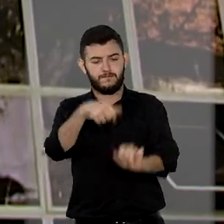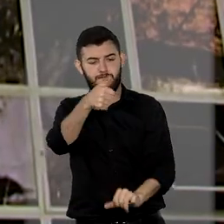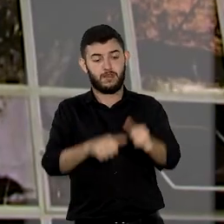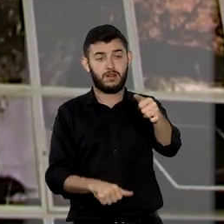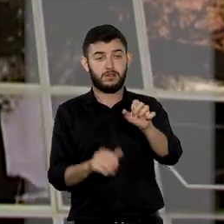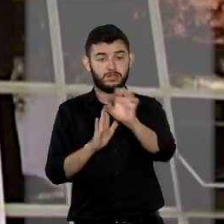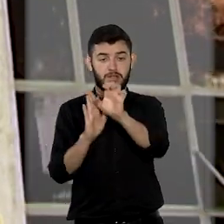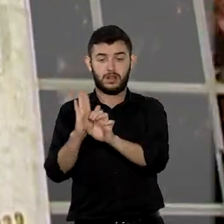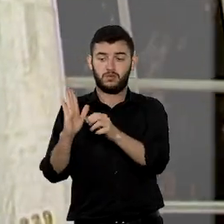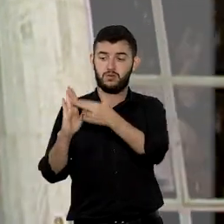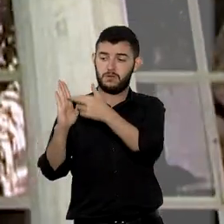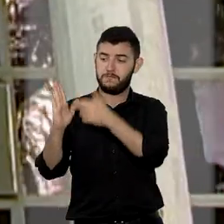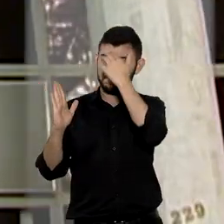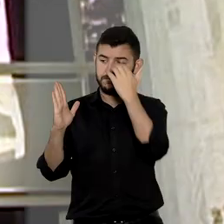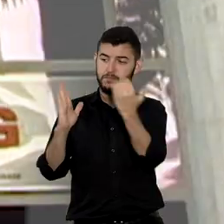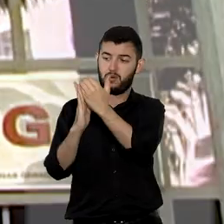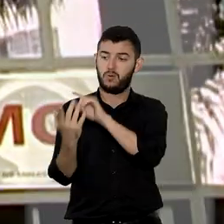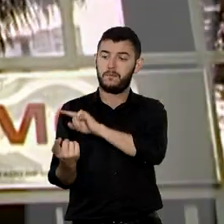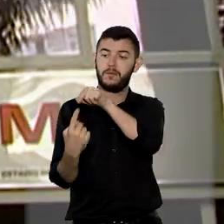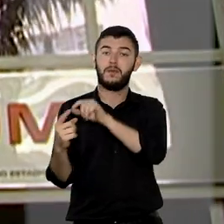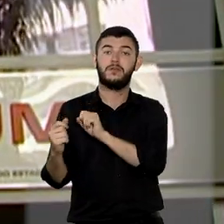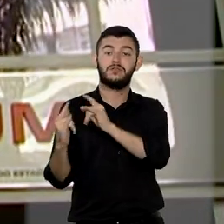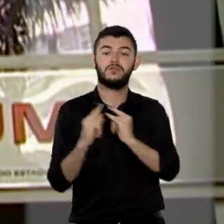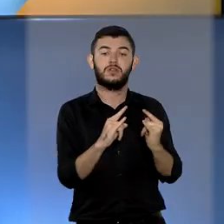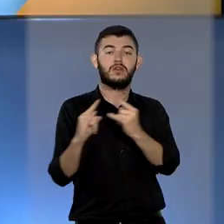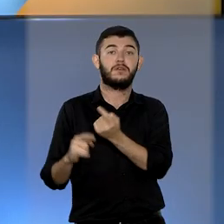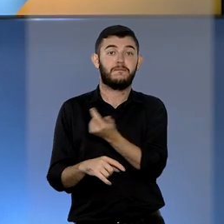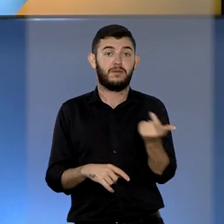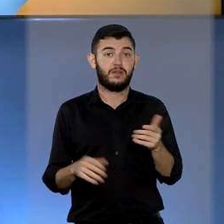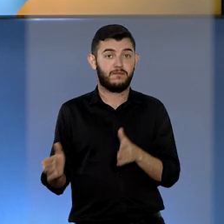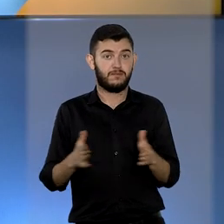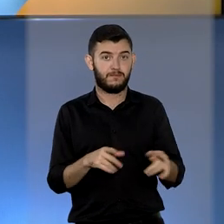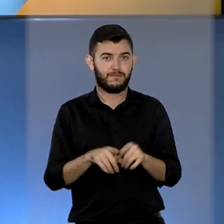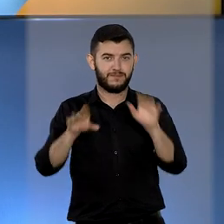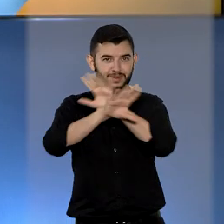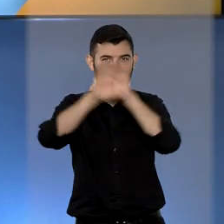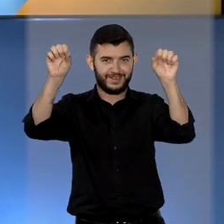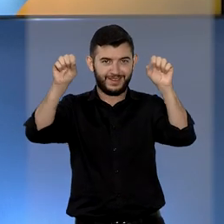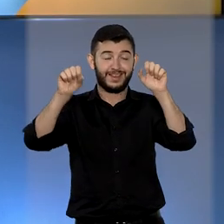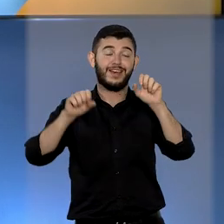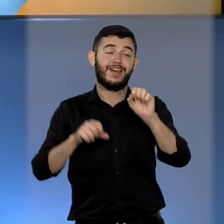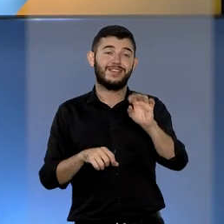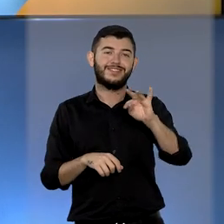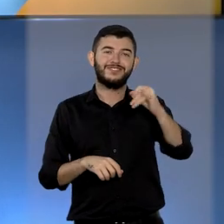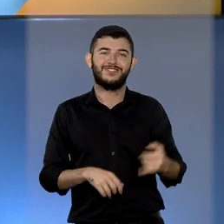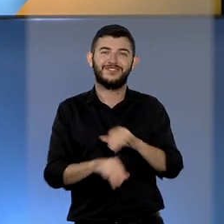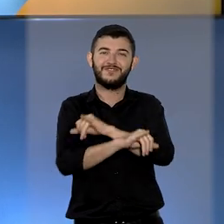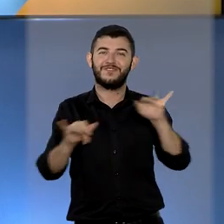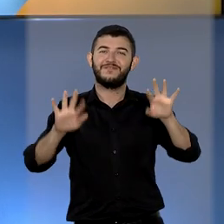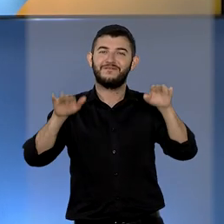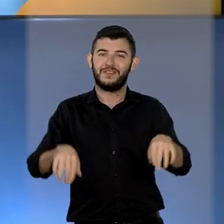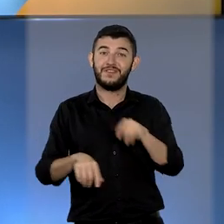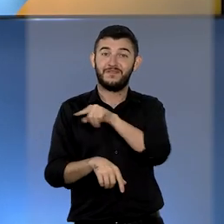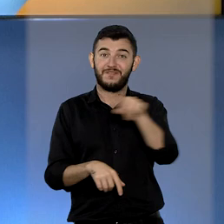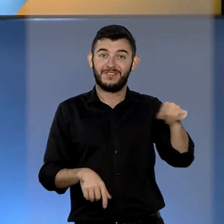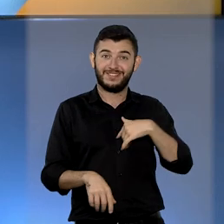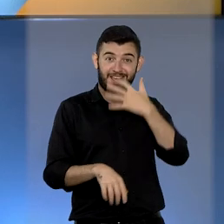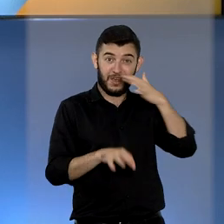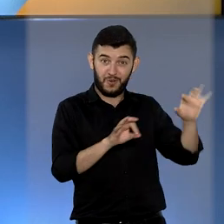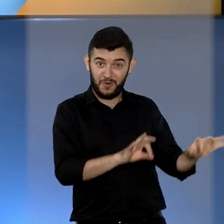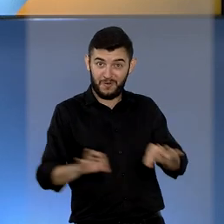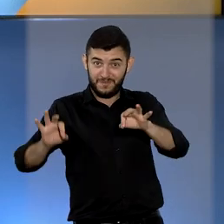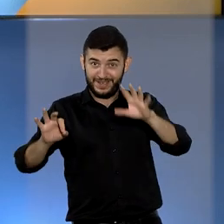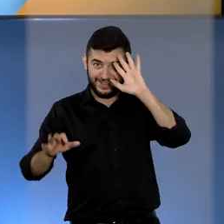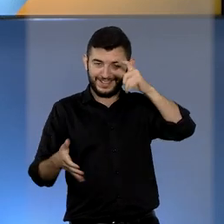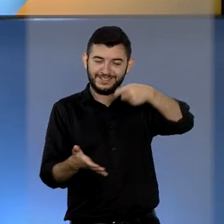para que a entidade possa receber o benefício. E o STJ Notícias já está no fim, mas você pode